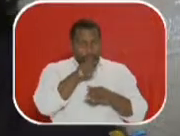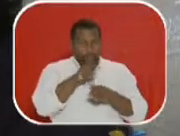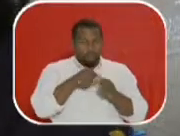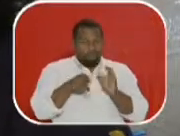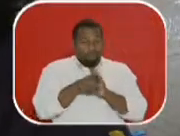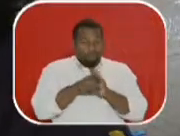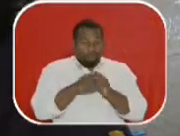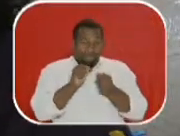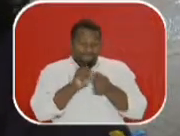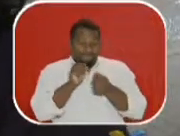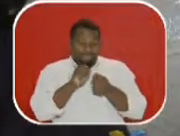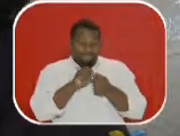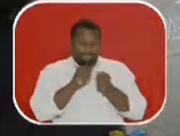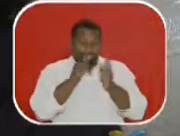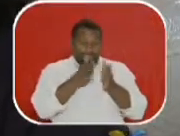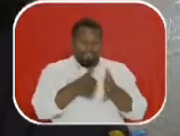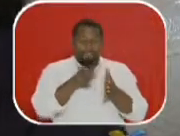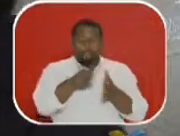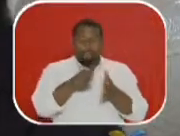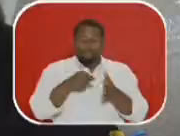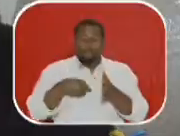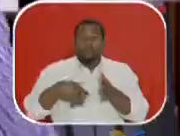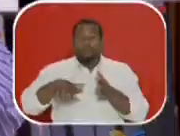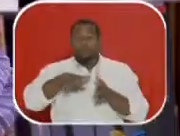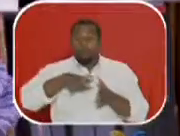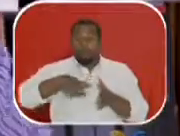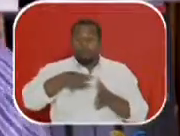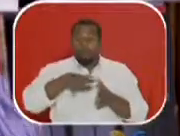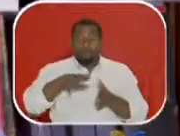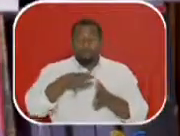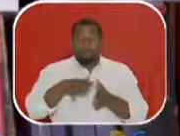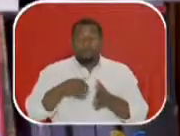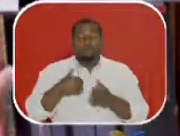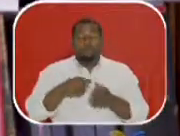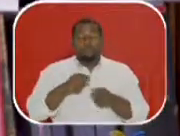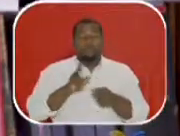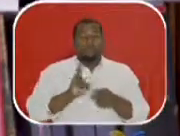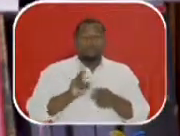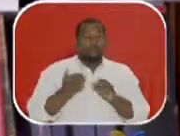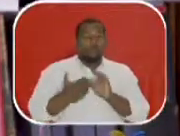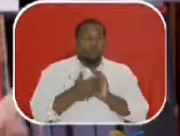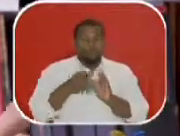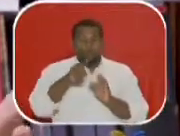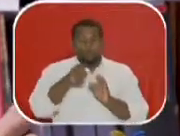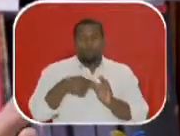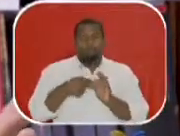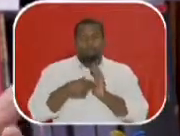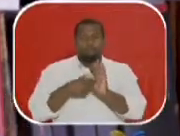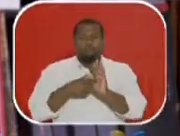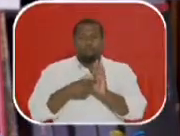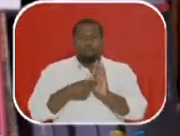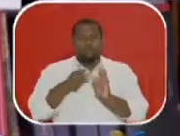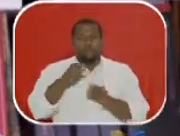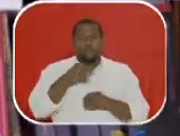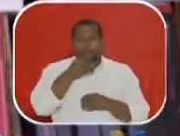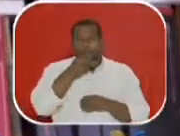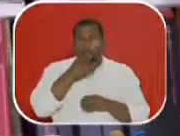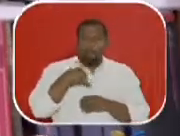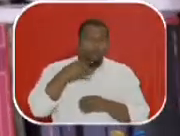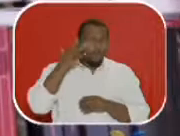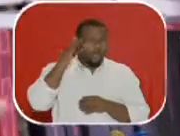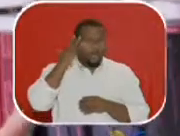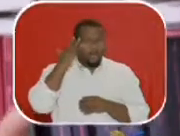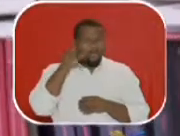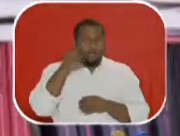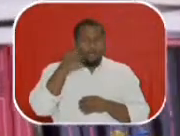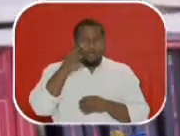Aquela história de que você não pode separar o conteúdo e o meio. Então, audiovisual é resultado, na minha opinião, de tudo isso. Achar que